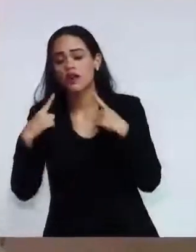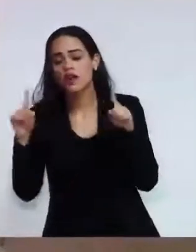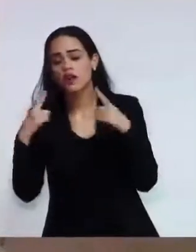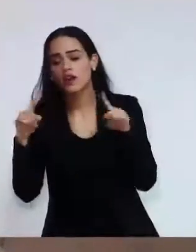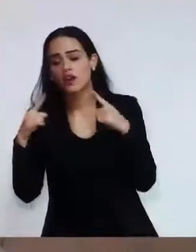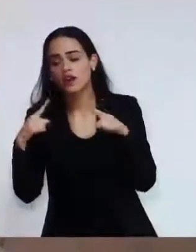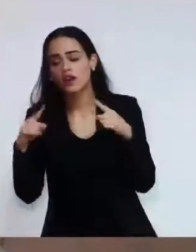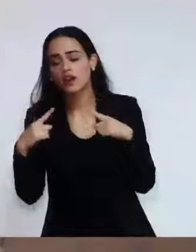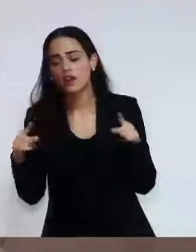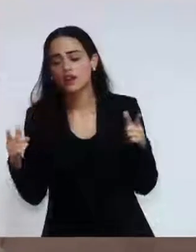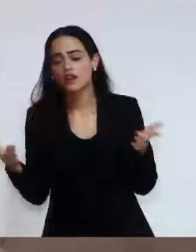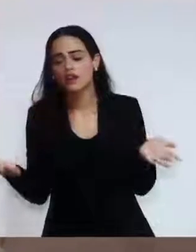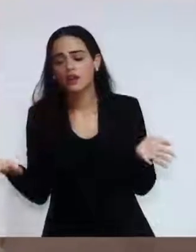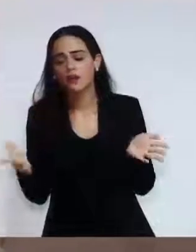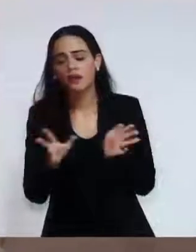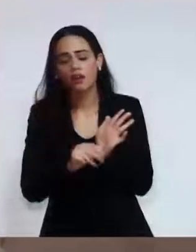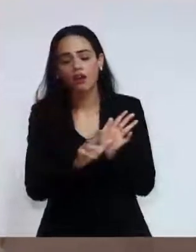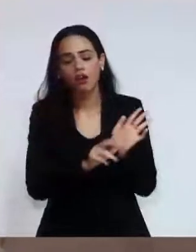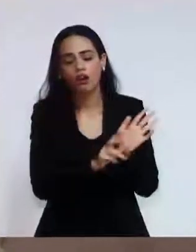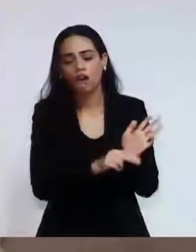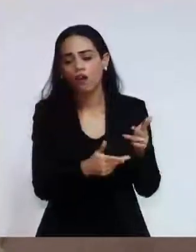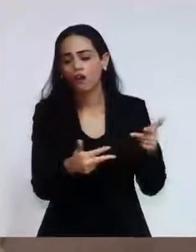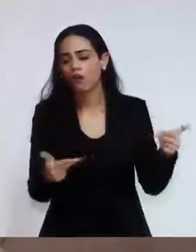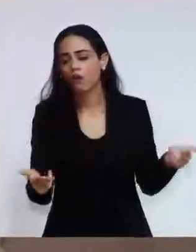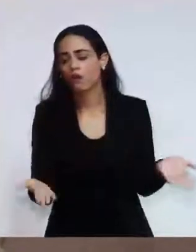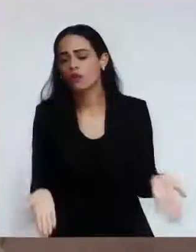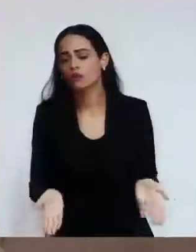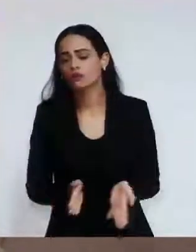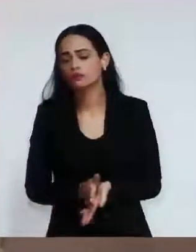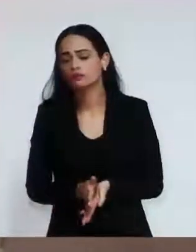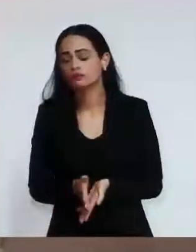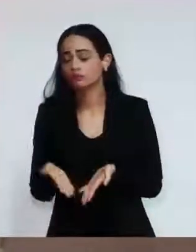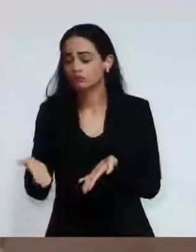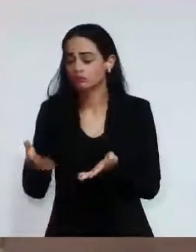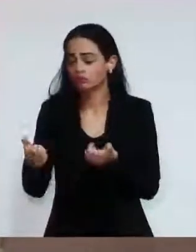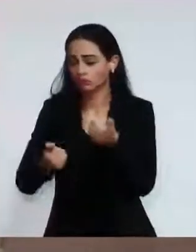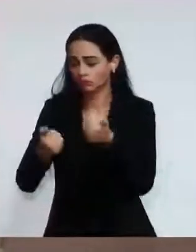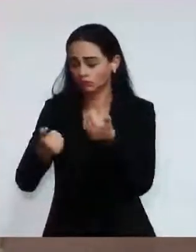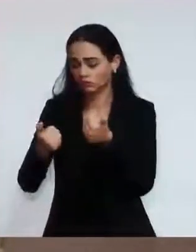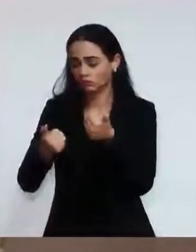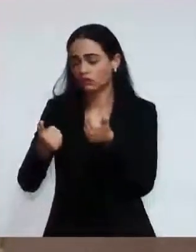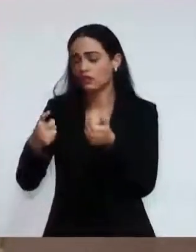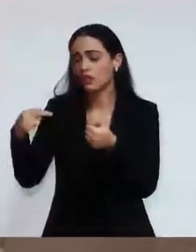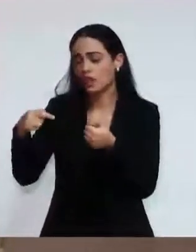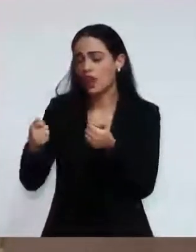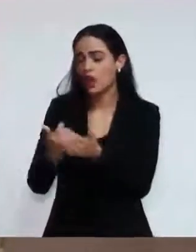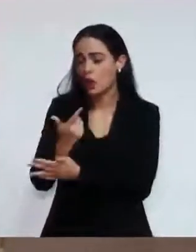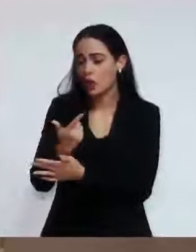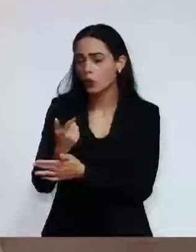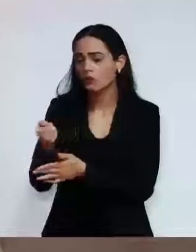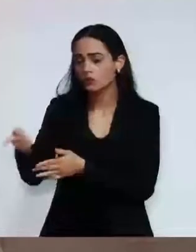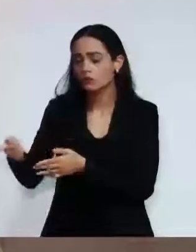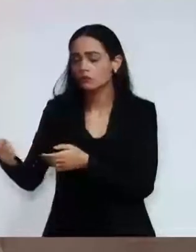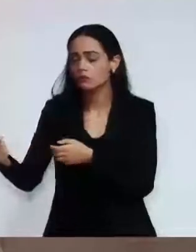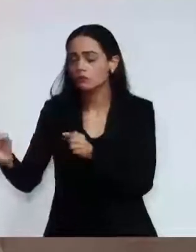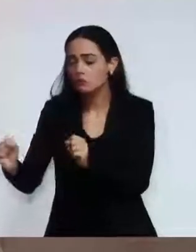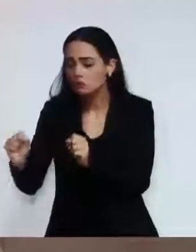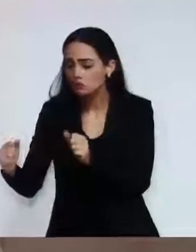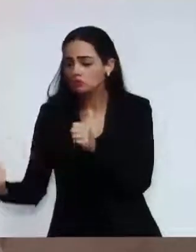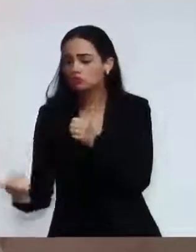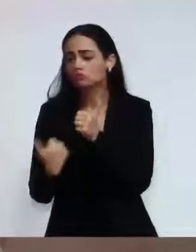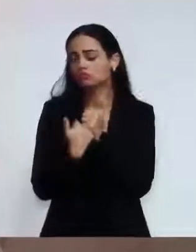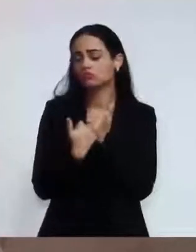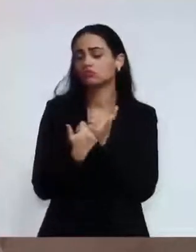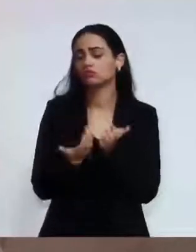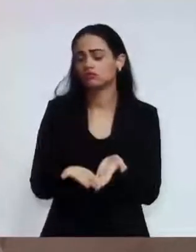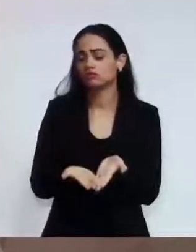ter apoiado em questão das viaturas, dessa viatura grande. Sabemos que o tático é voltado muito para isso. Eu concordo